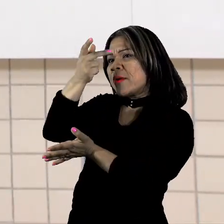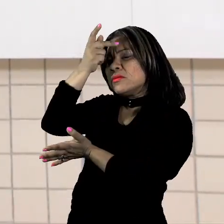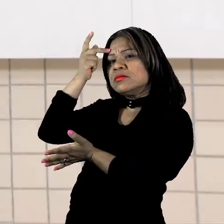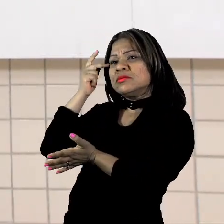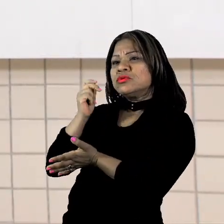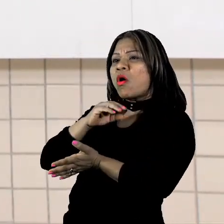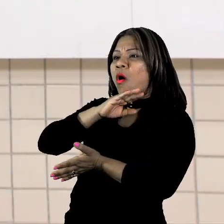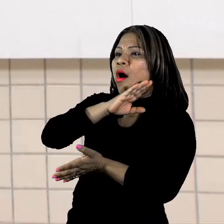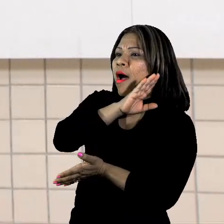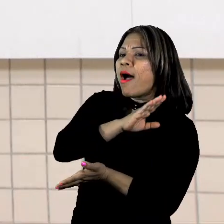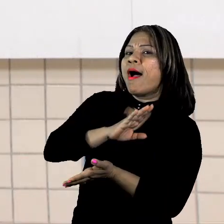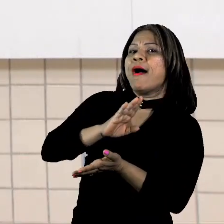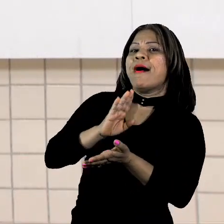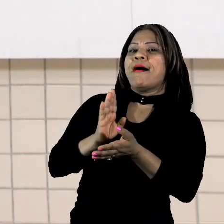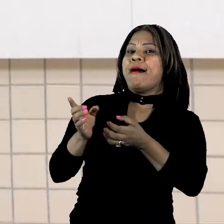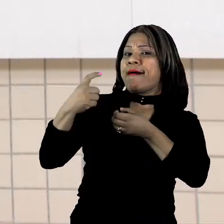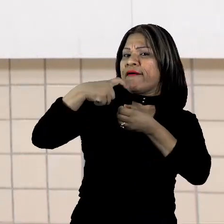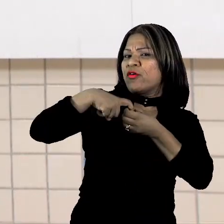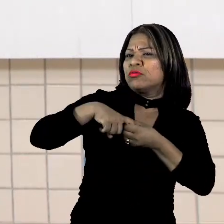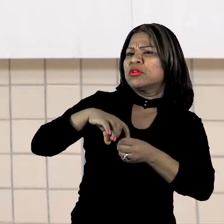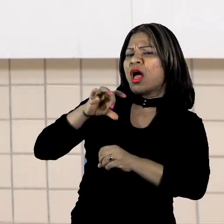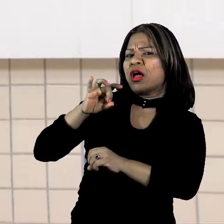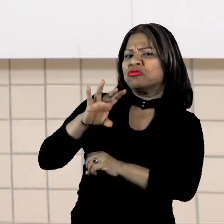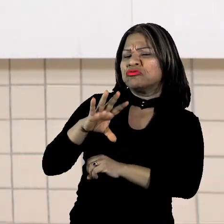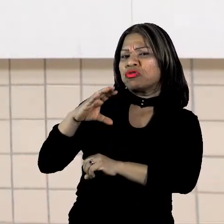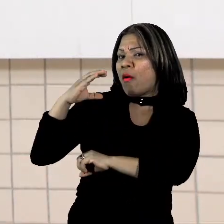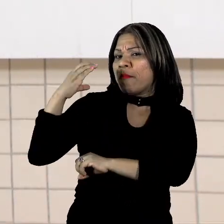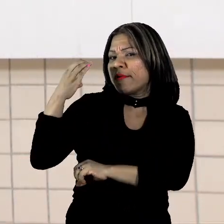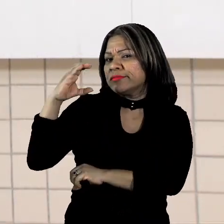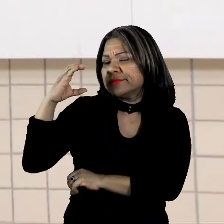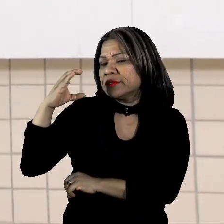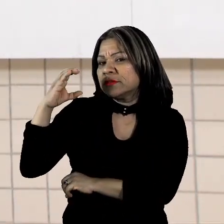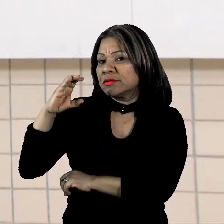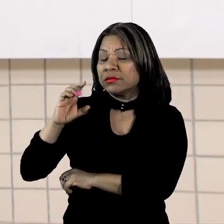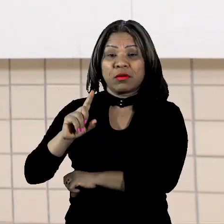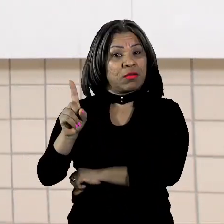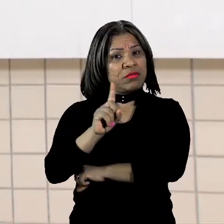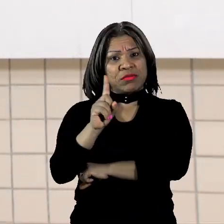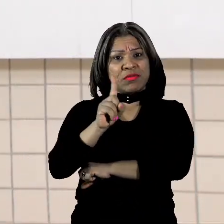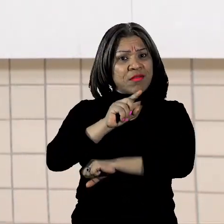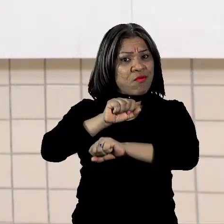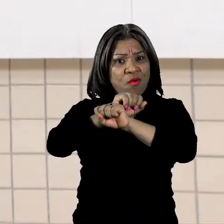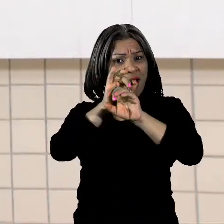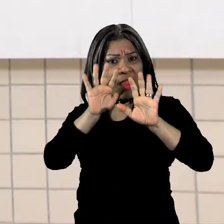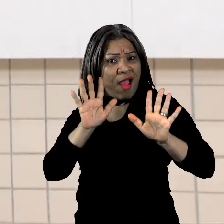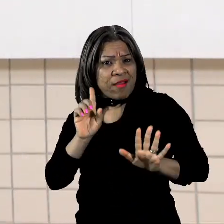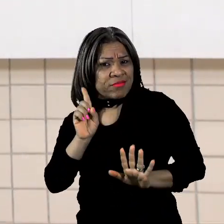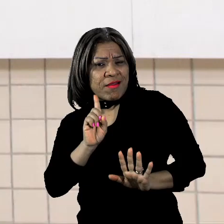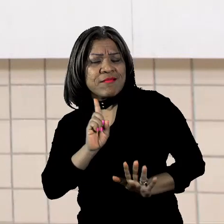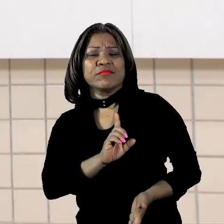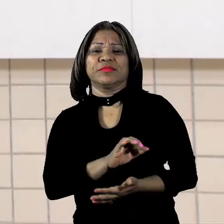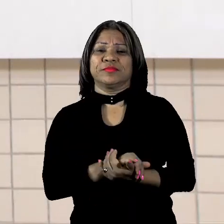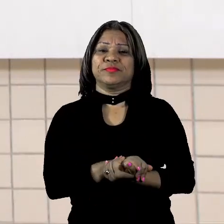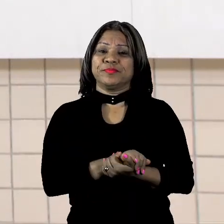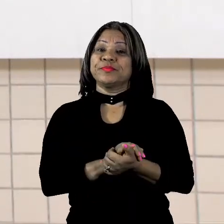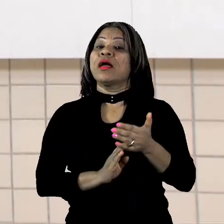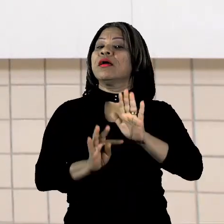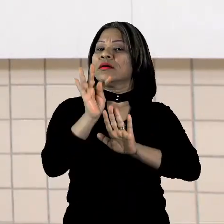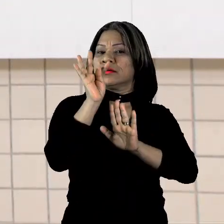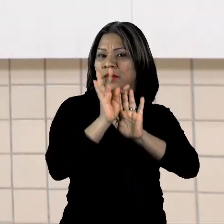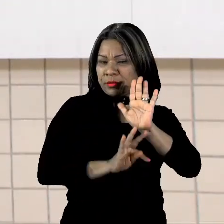voltados para cientistas. Não! Claro que não! Esses textos,